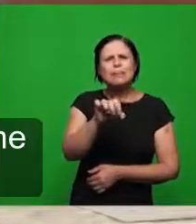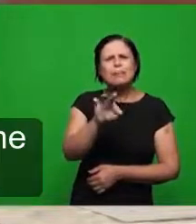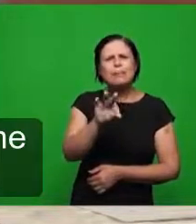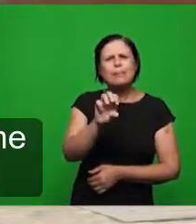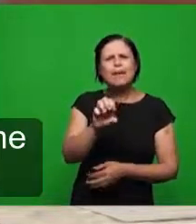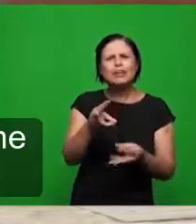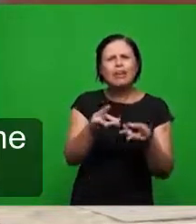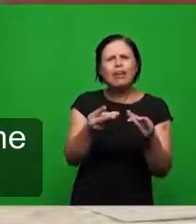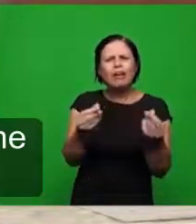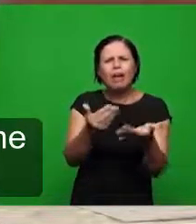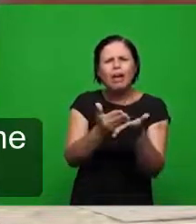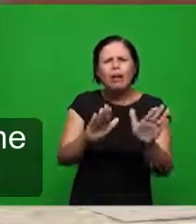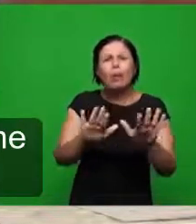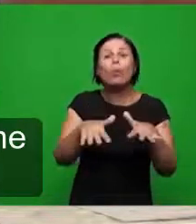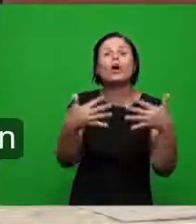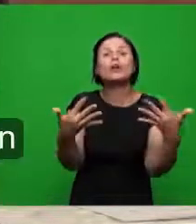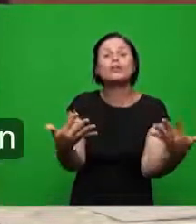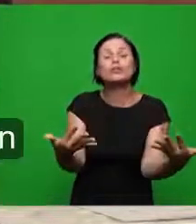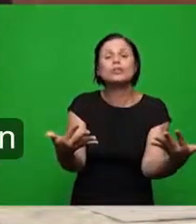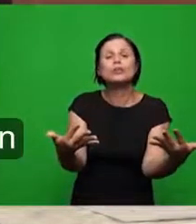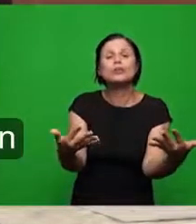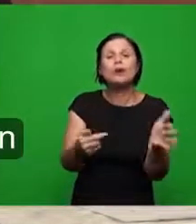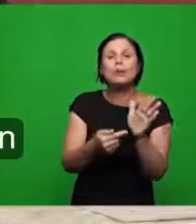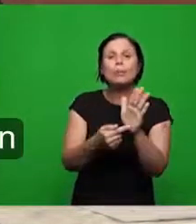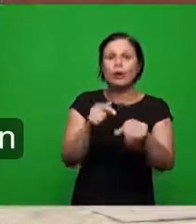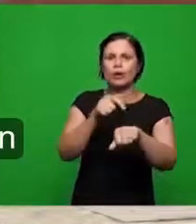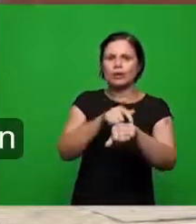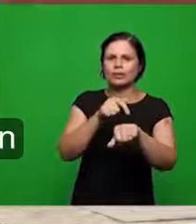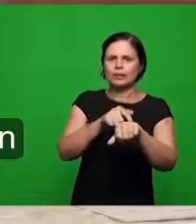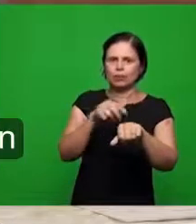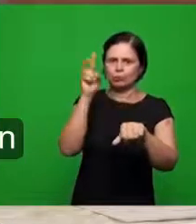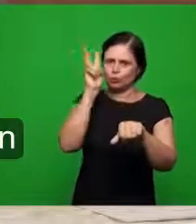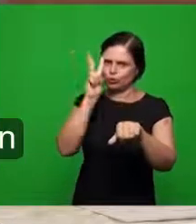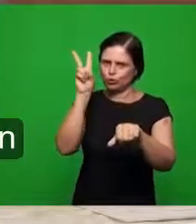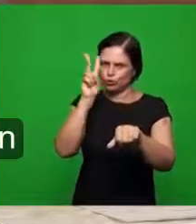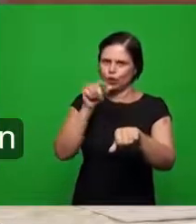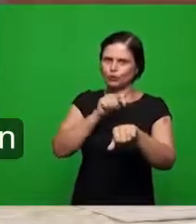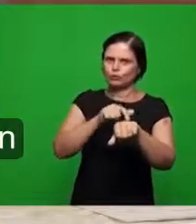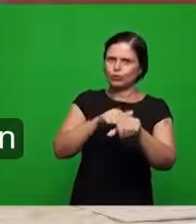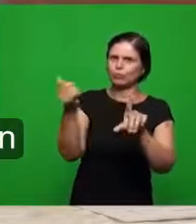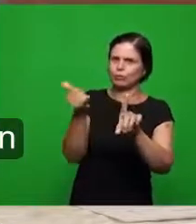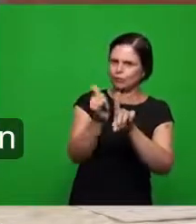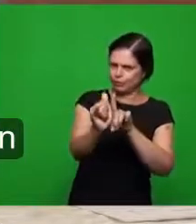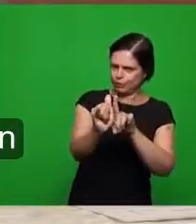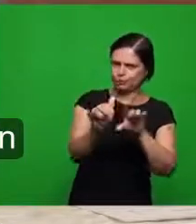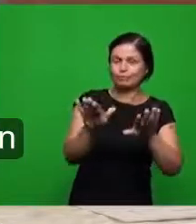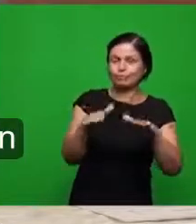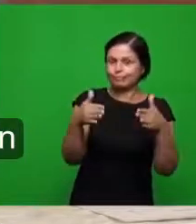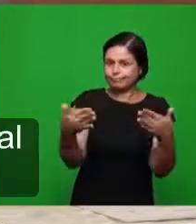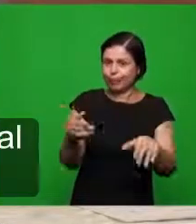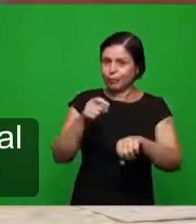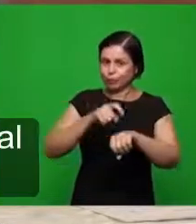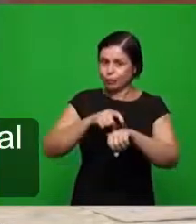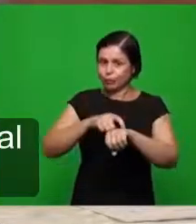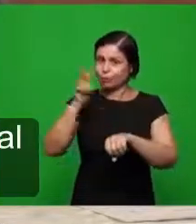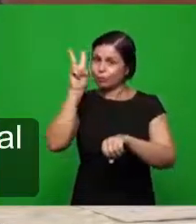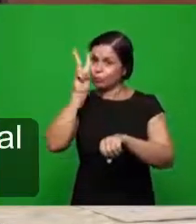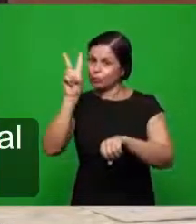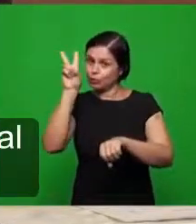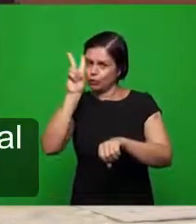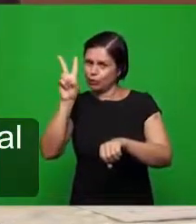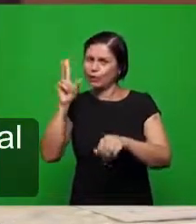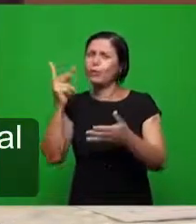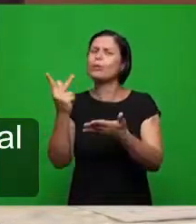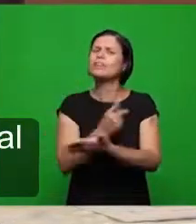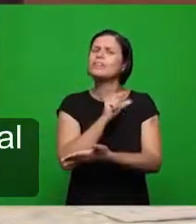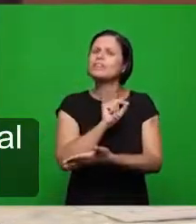cite o tempo histórico e o tempo profético bem no tempo histórico a união do estado com a